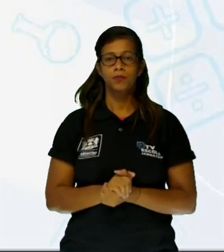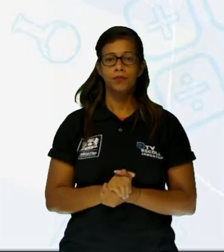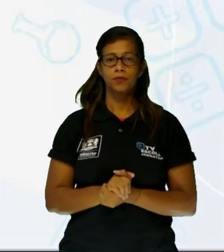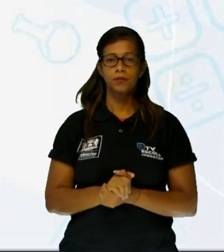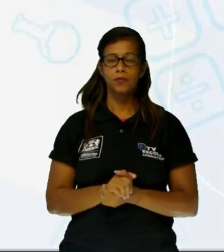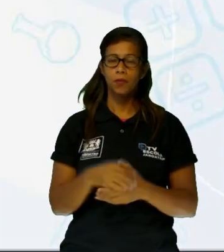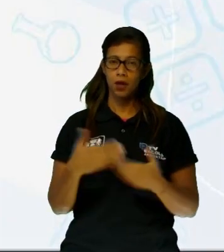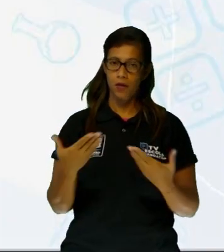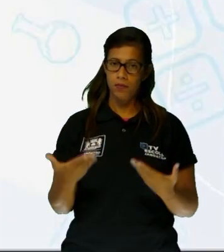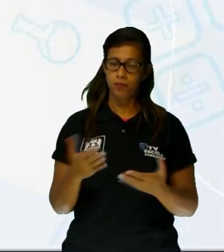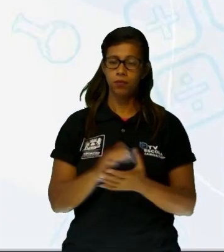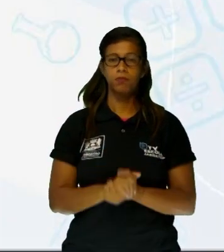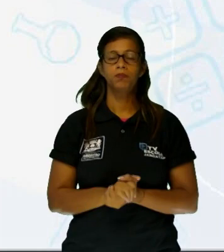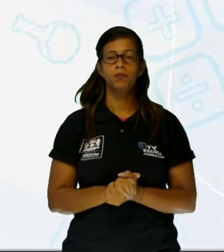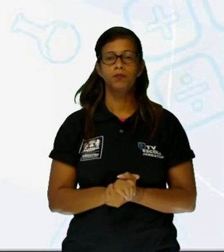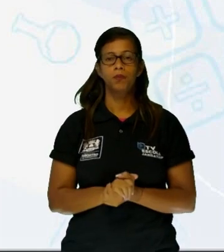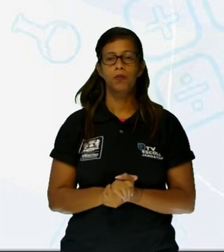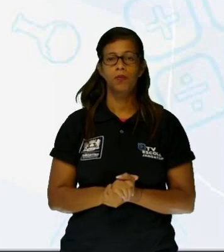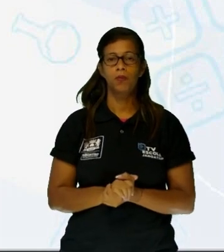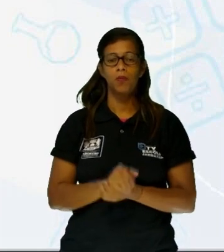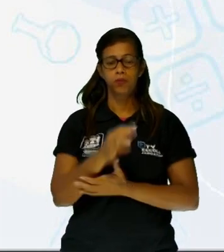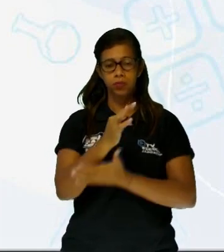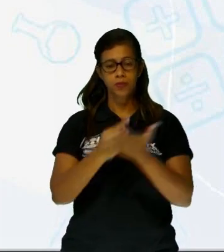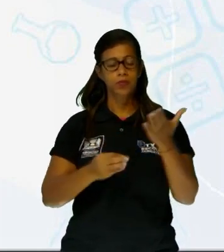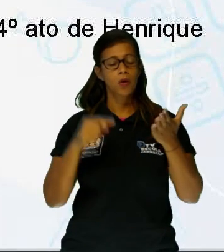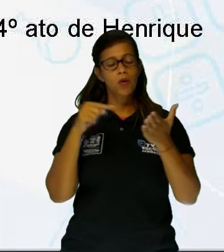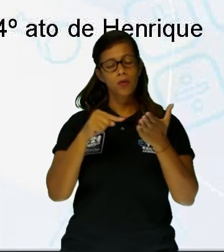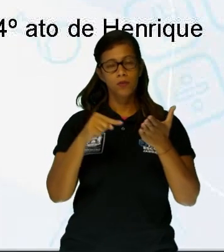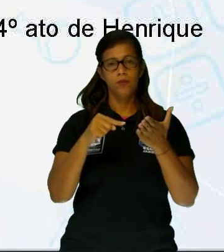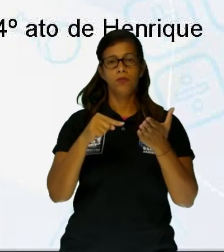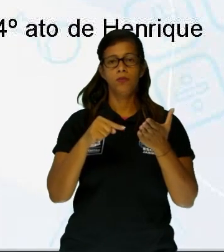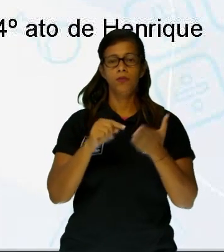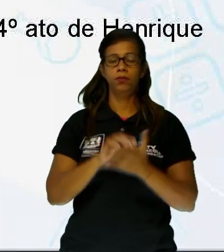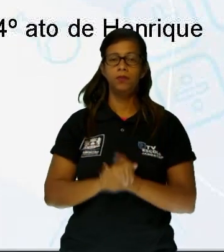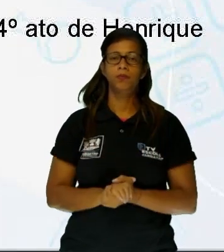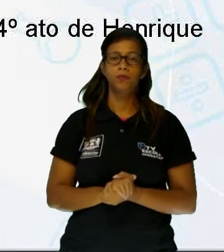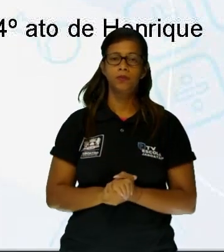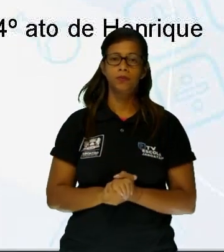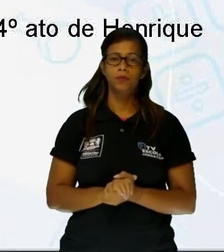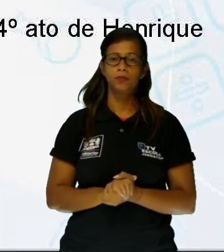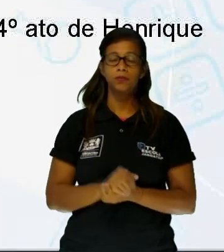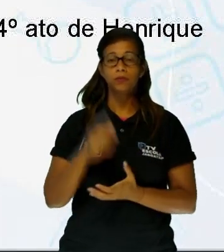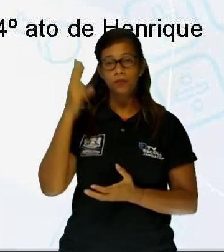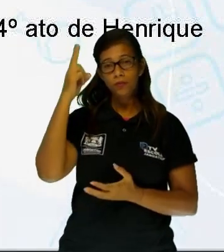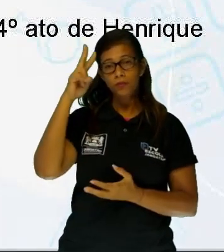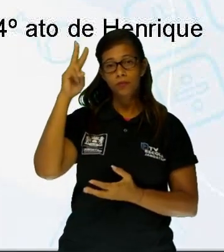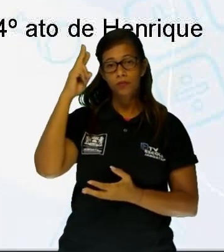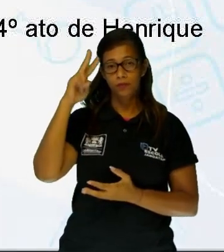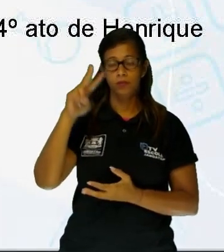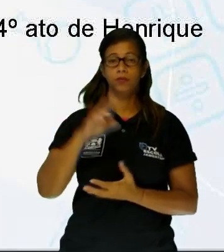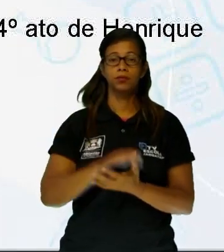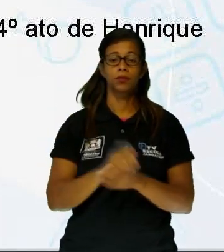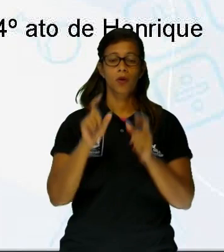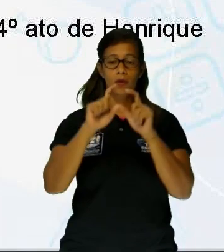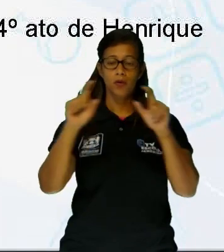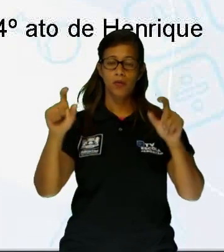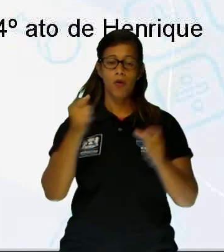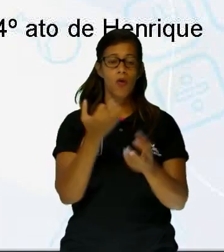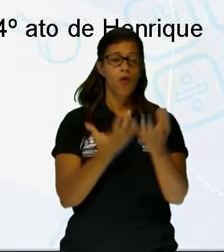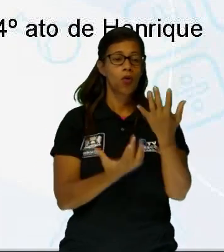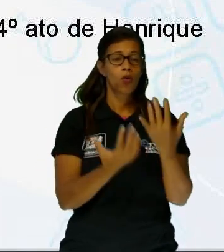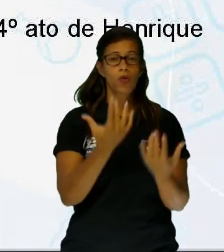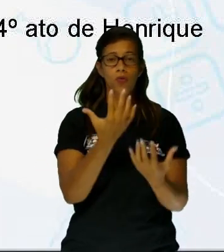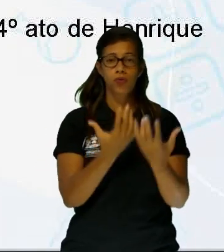a citação de Shakespeare, no texto 8, estabelece, lembrando que a citação foi um pequeno fogo que se apaga com facilidade,